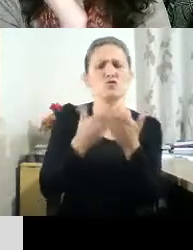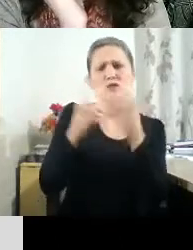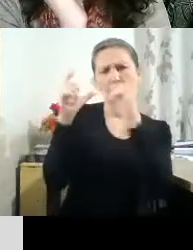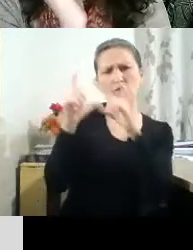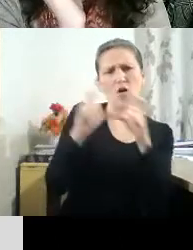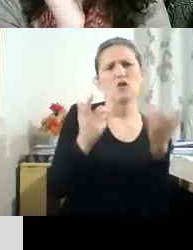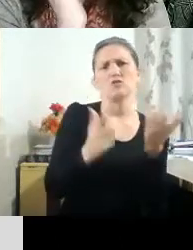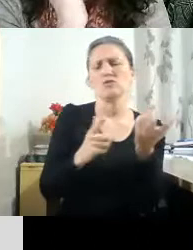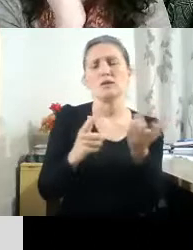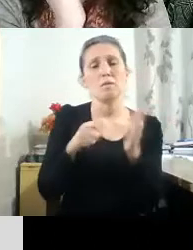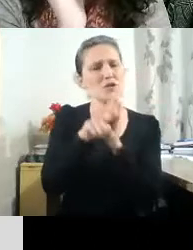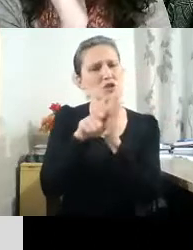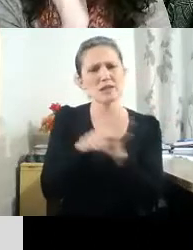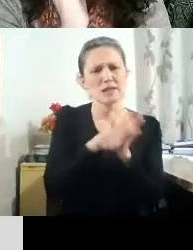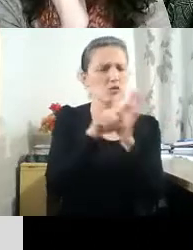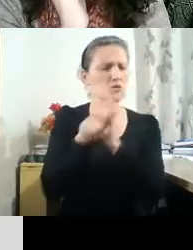sempre vai